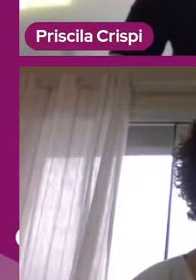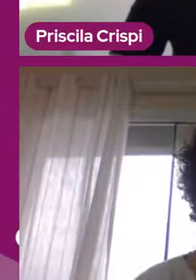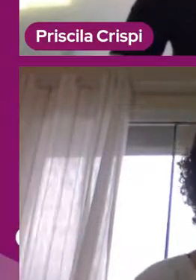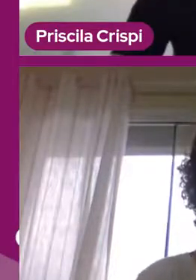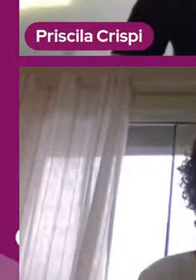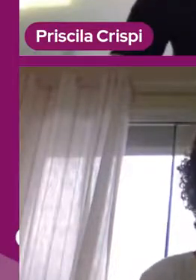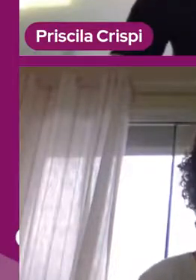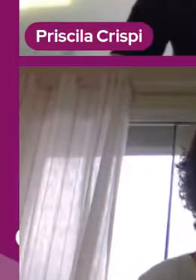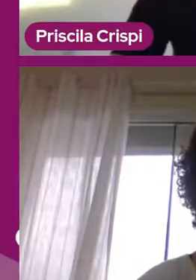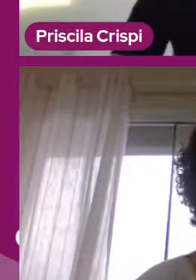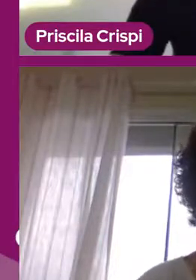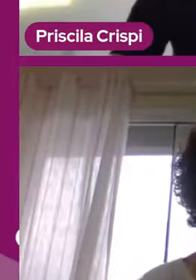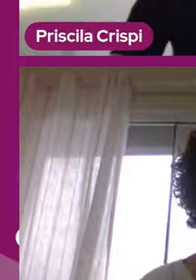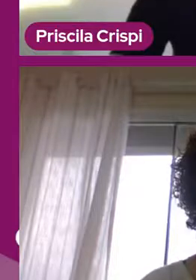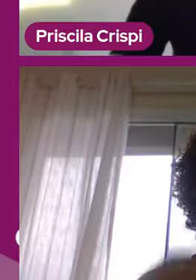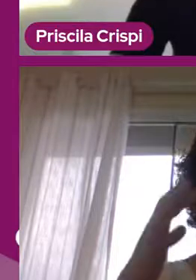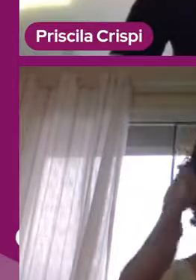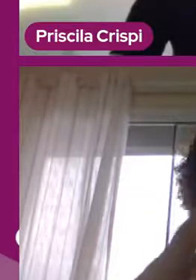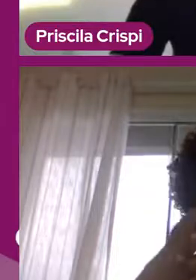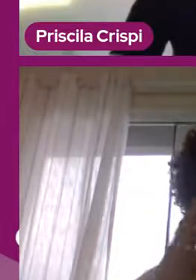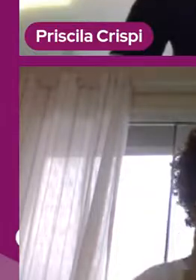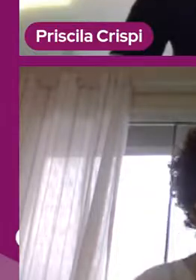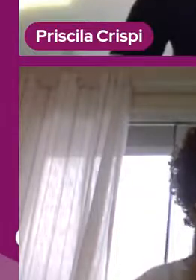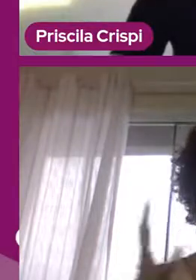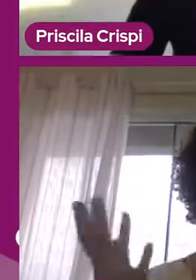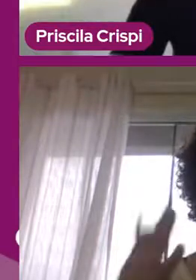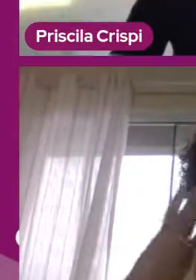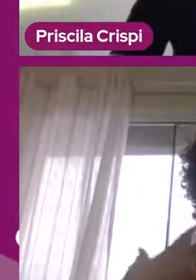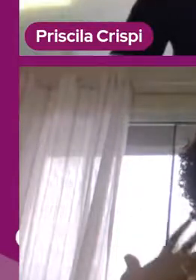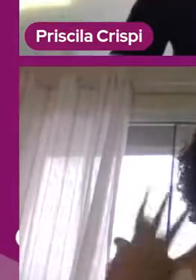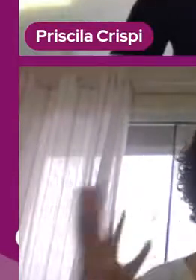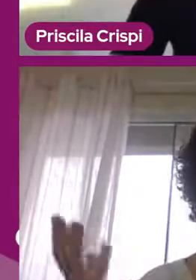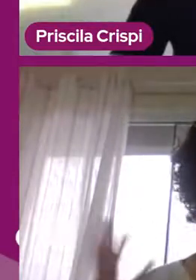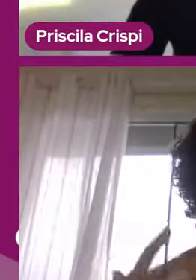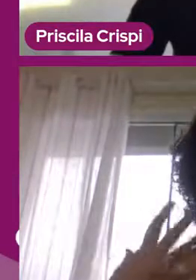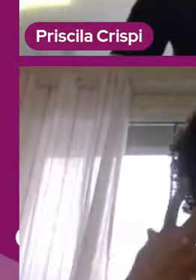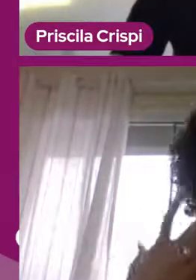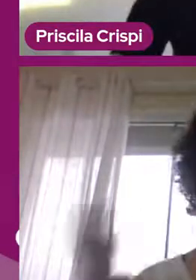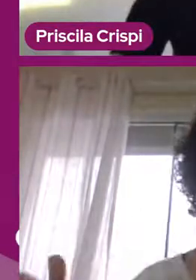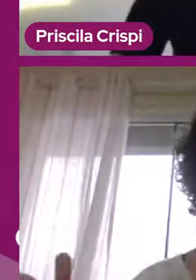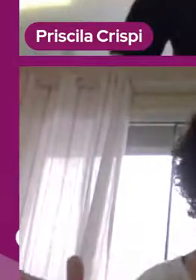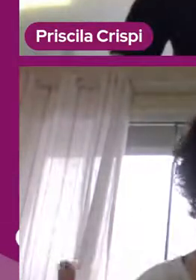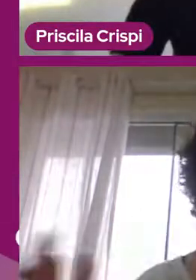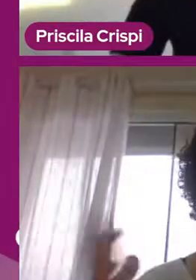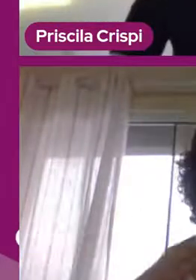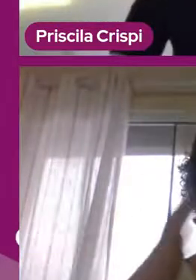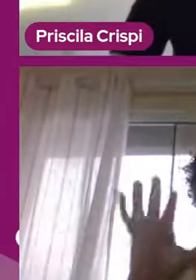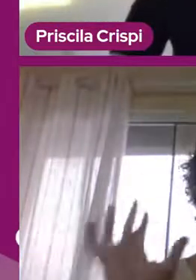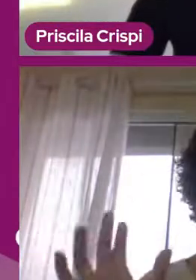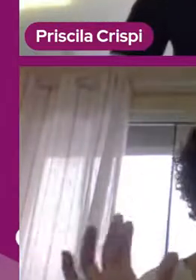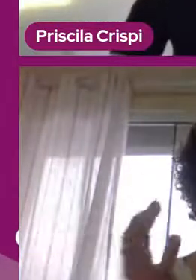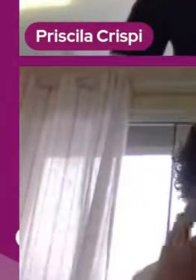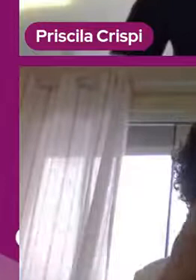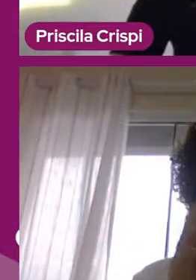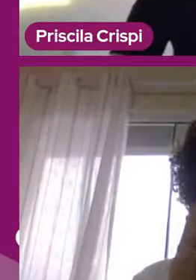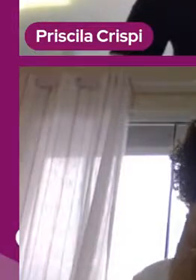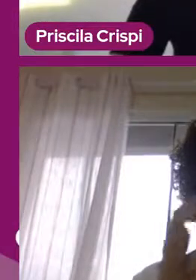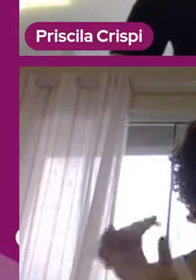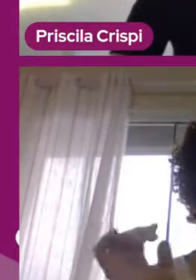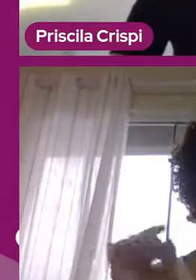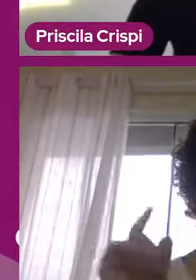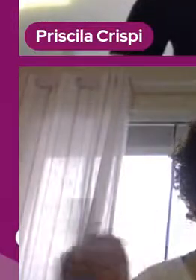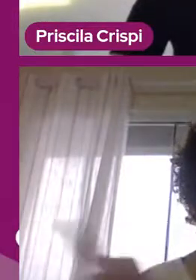na sala toda. Vai lá, passa o álcool. Às vezes, alguma criança que tem problema de respiração, rinite, alérgica, alguma coisa assim,